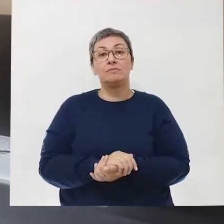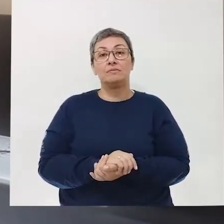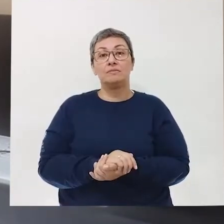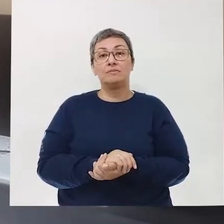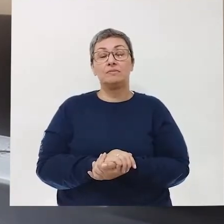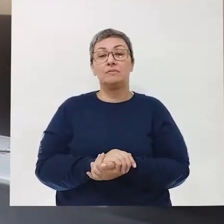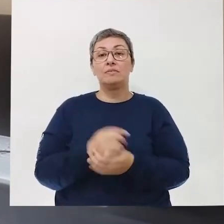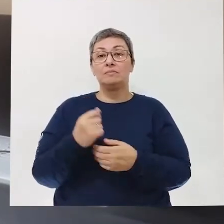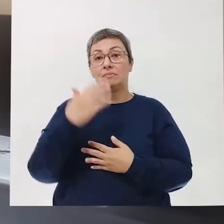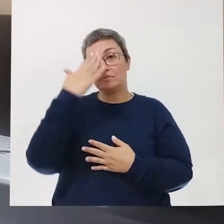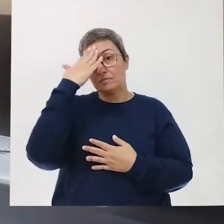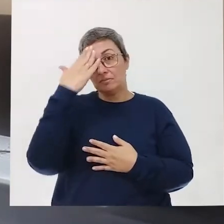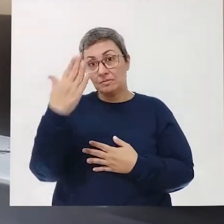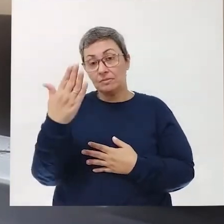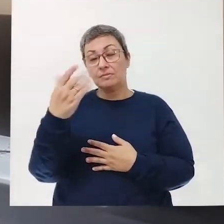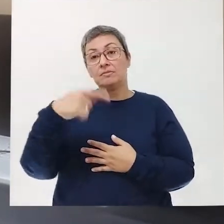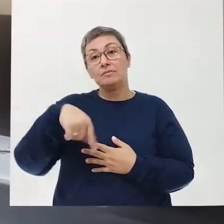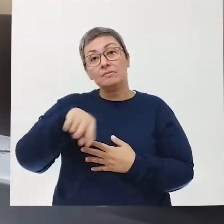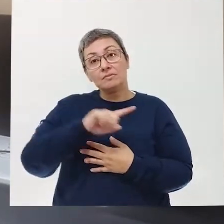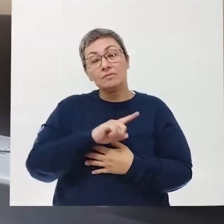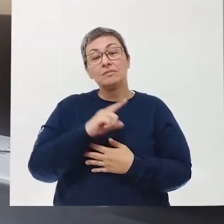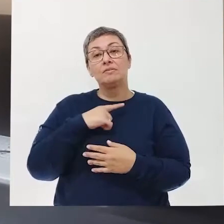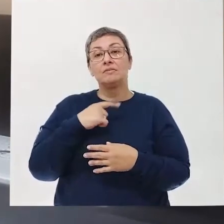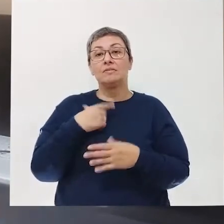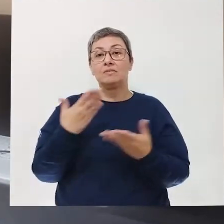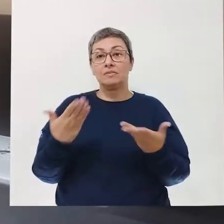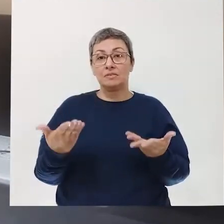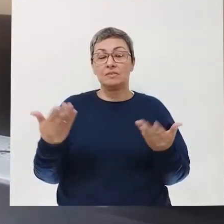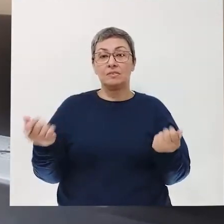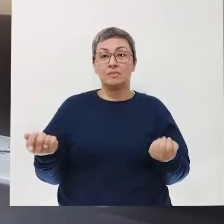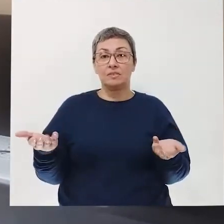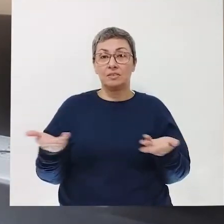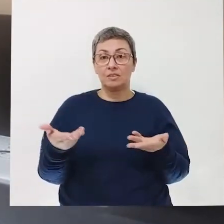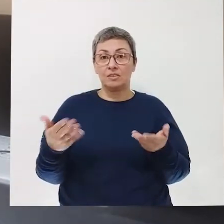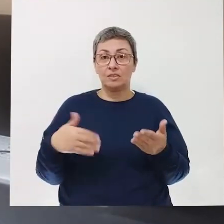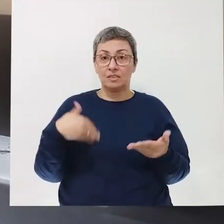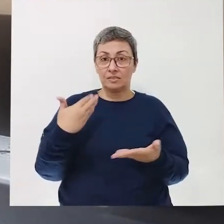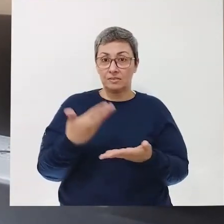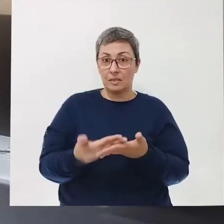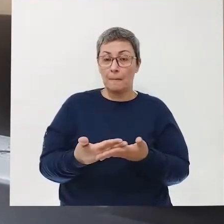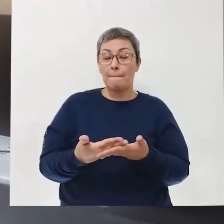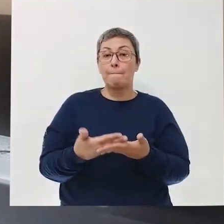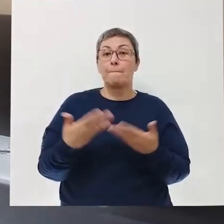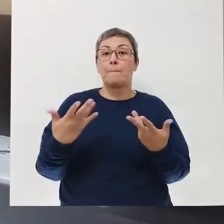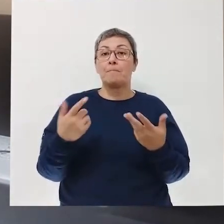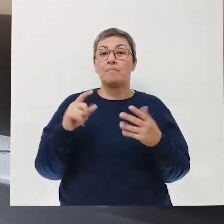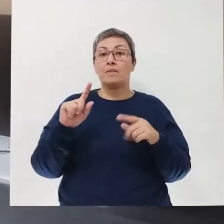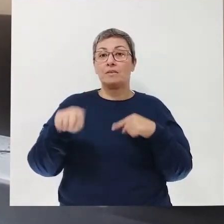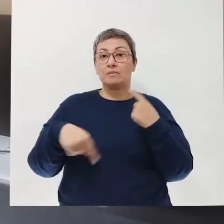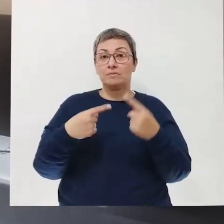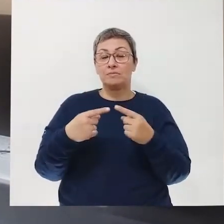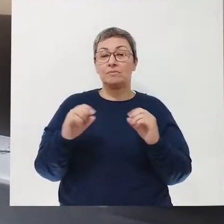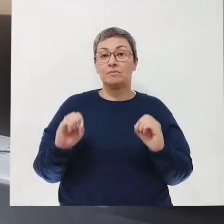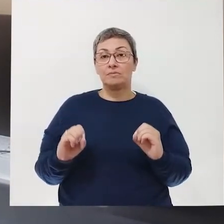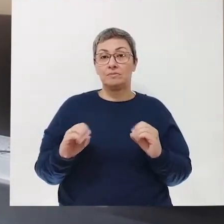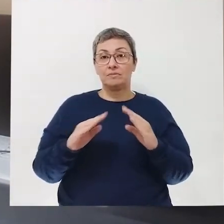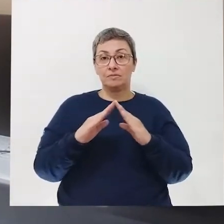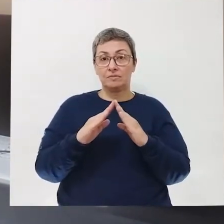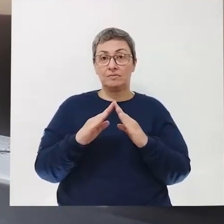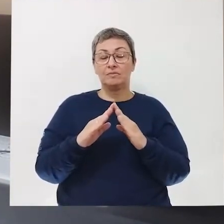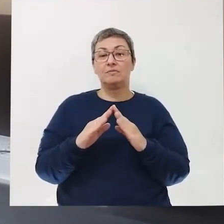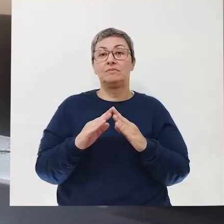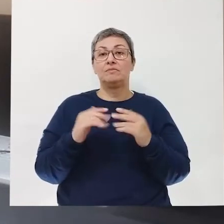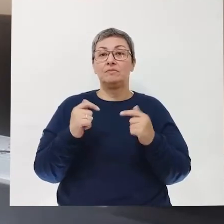muito obrigado por você estar aqui com a gente até agora e até o nosso próximo